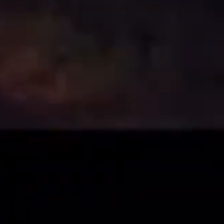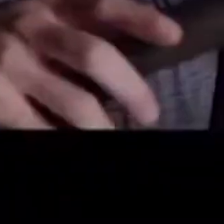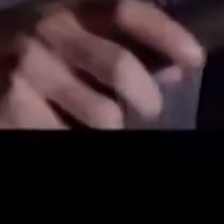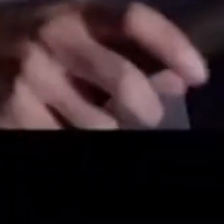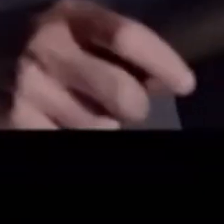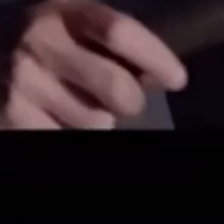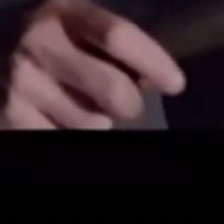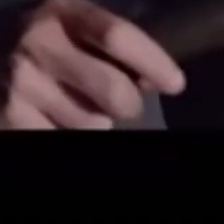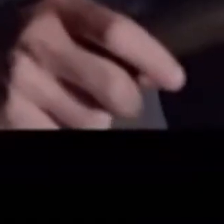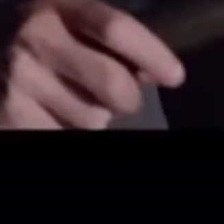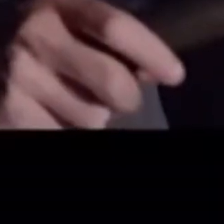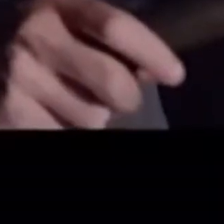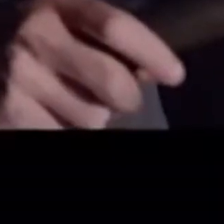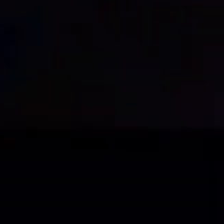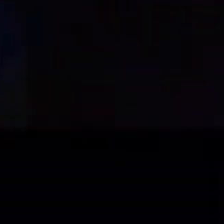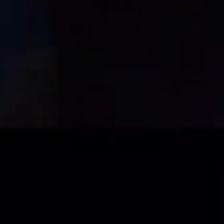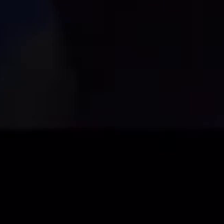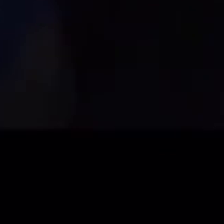destino.